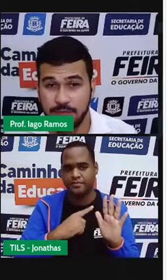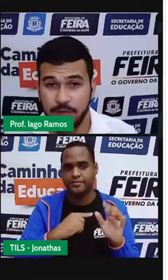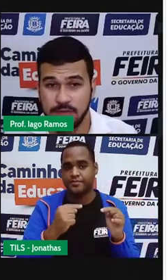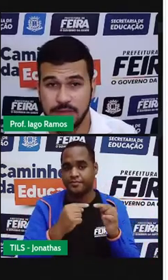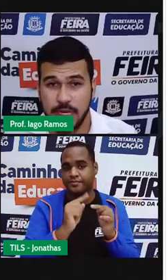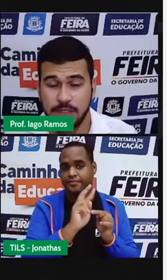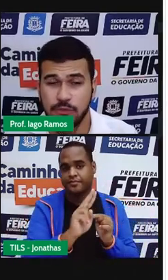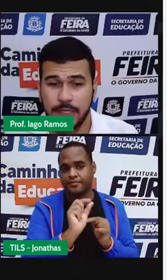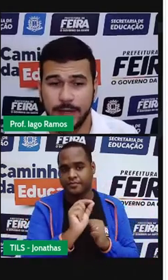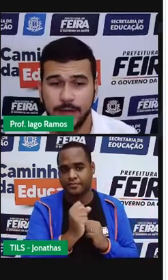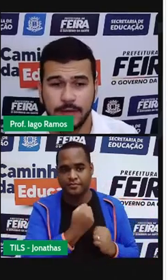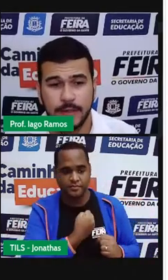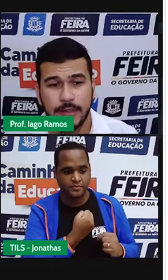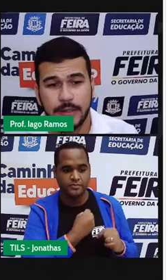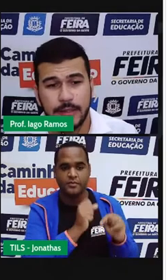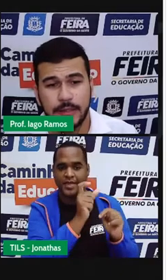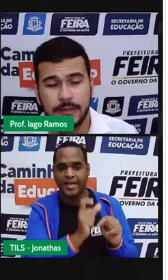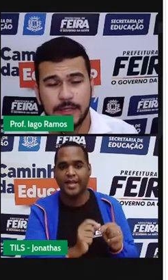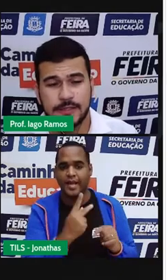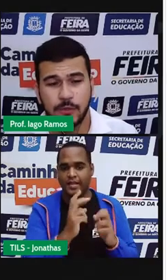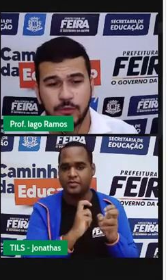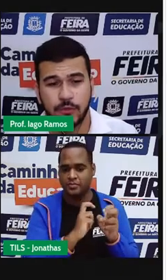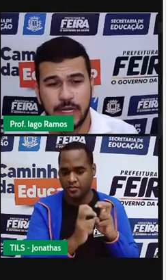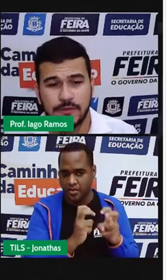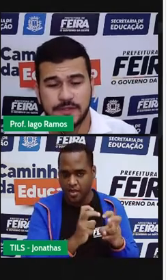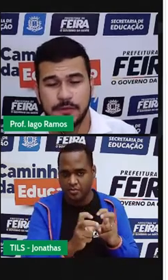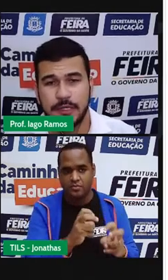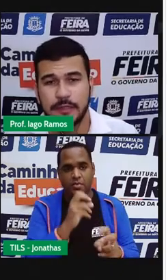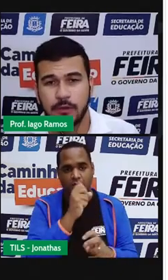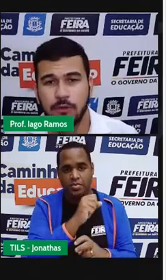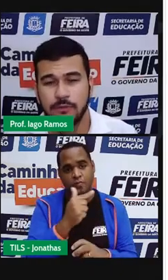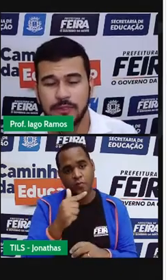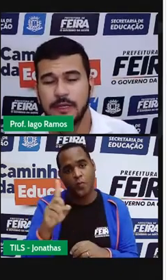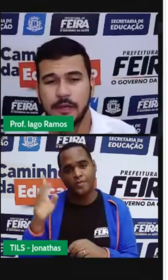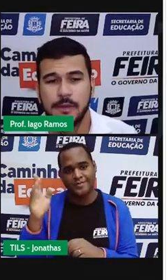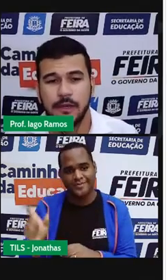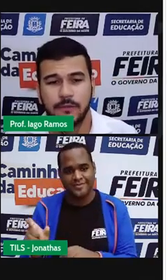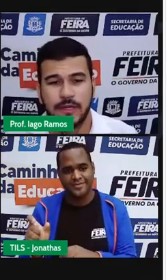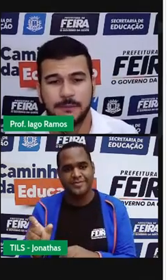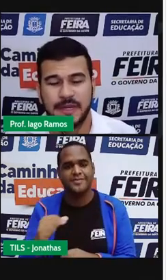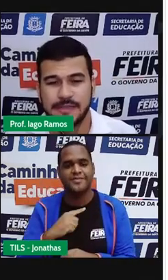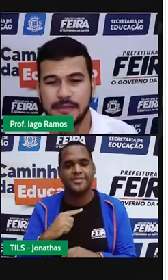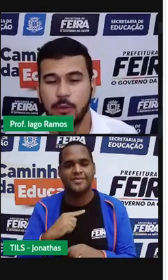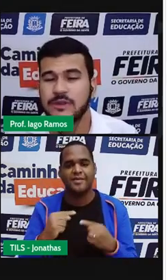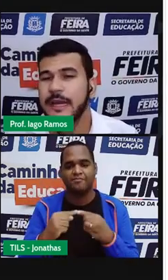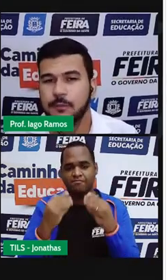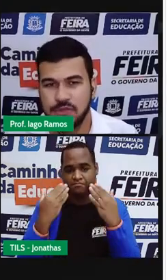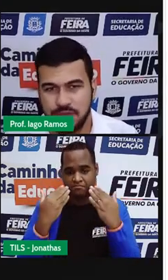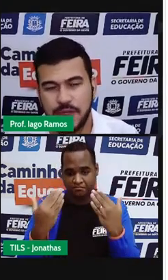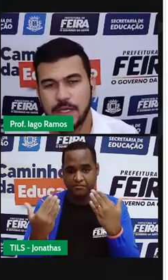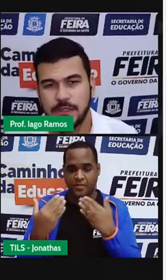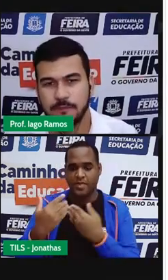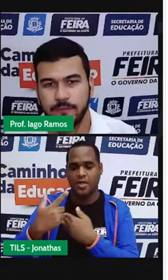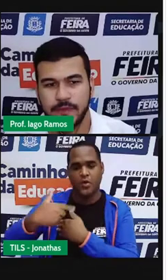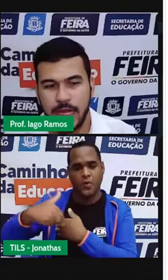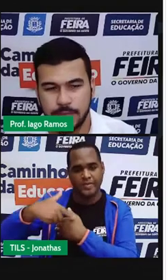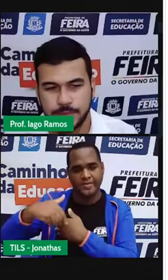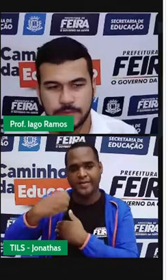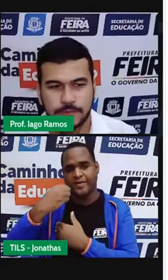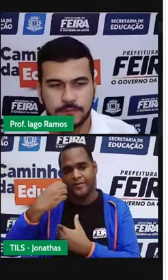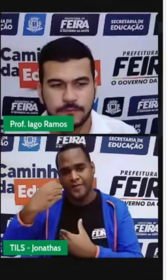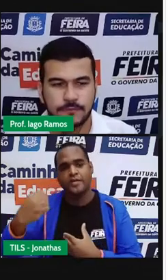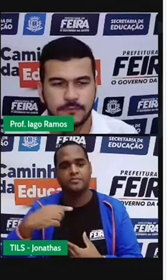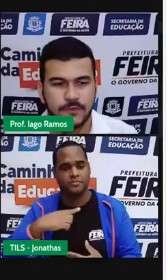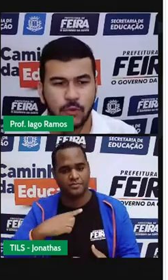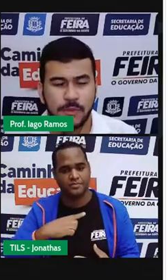valores da velocidade do trem. E desse outro ladozinho aqui da coluna da tabela, vou representar o tempo de viagem. Tá?